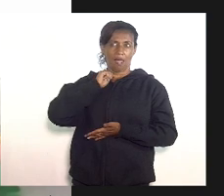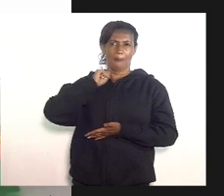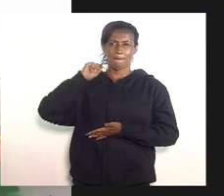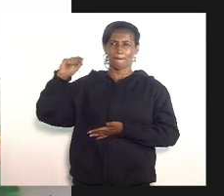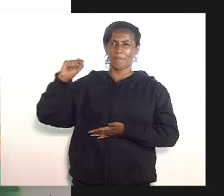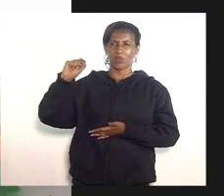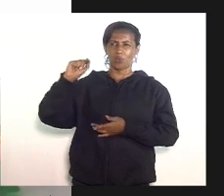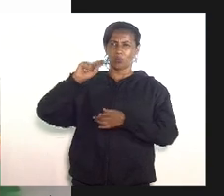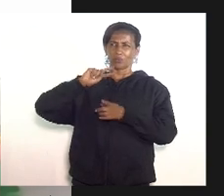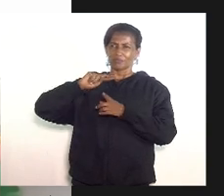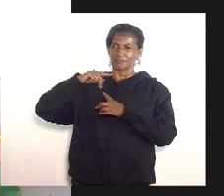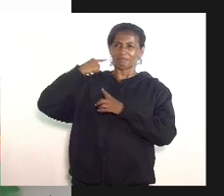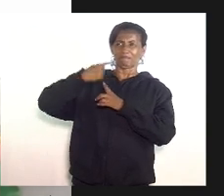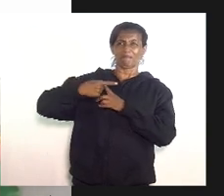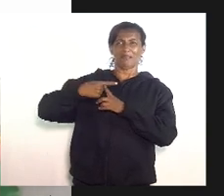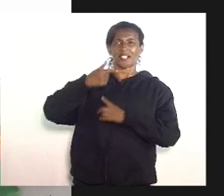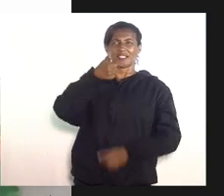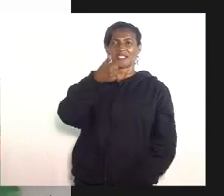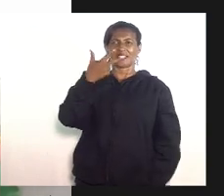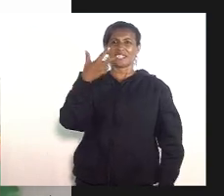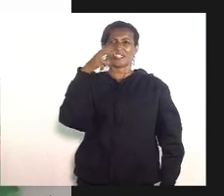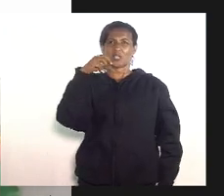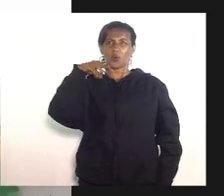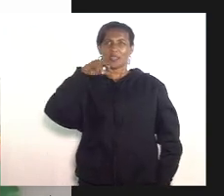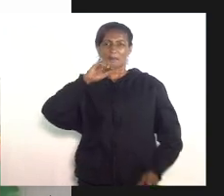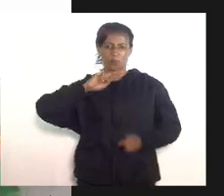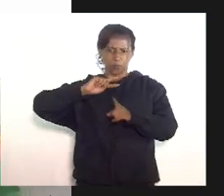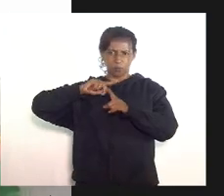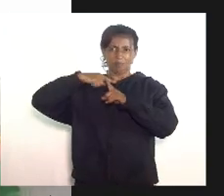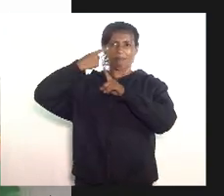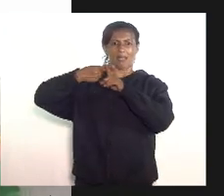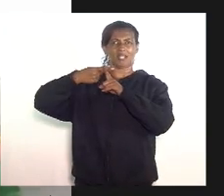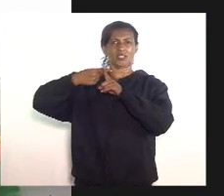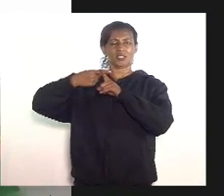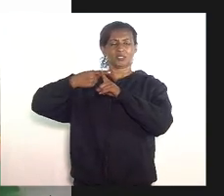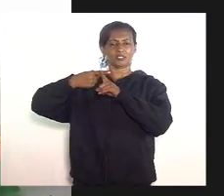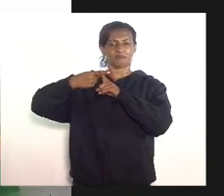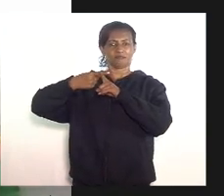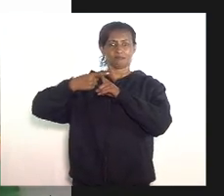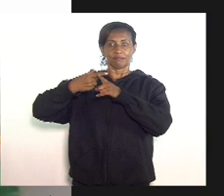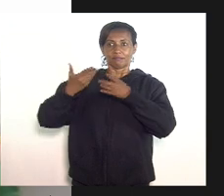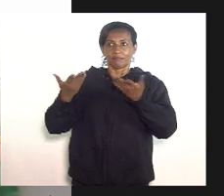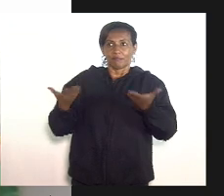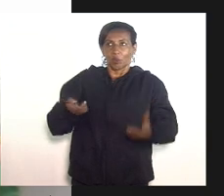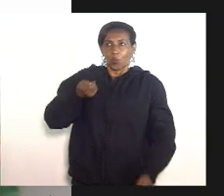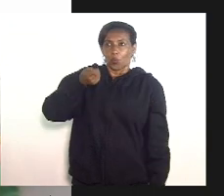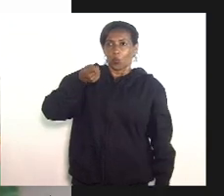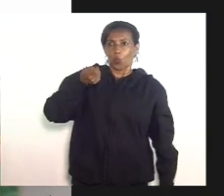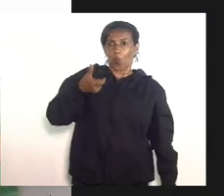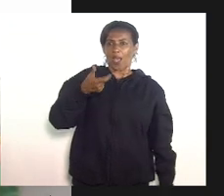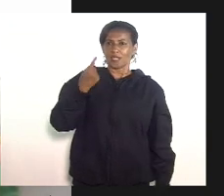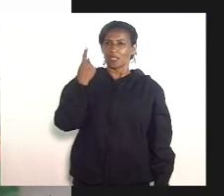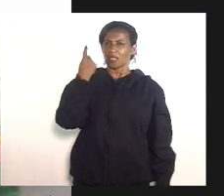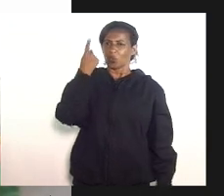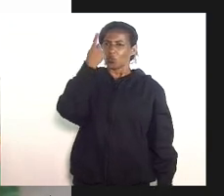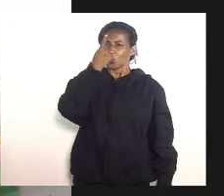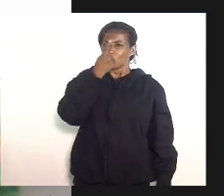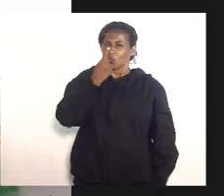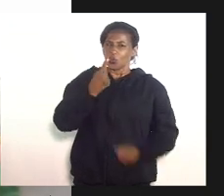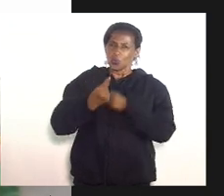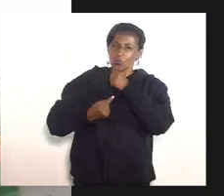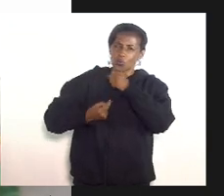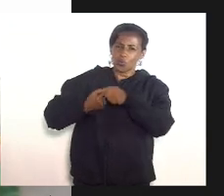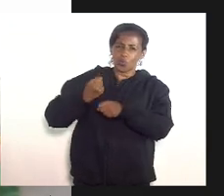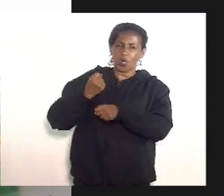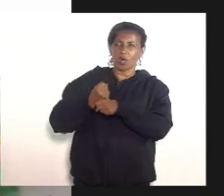número é crescido de mais de 150 mil mortes ou seja levamos quase um ano para chegar